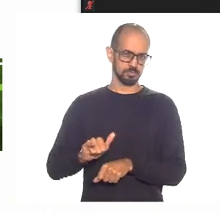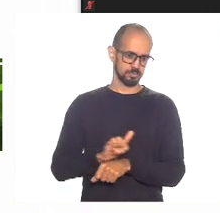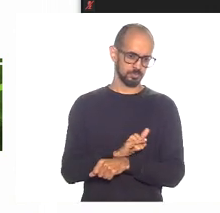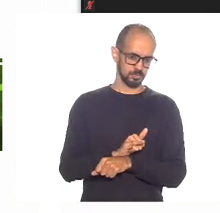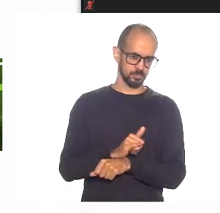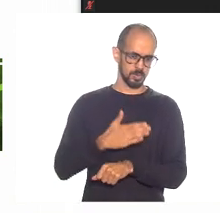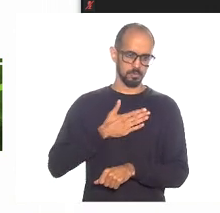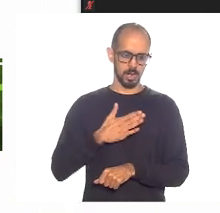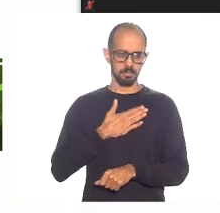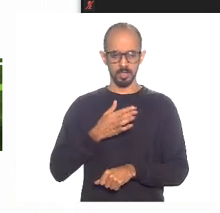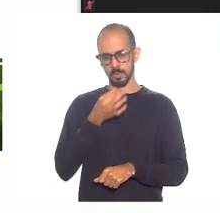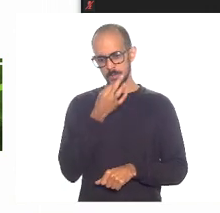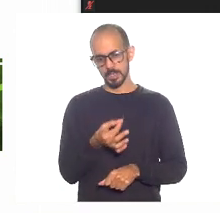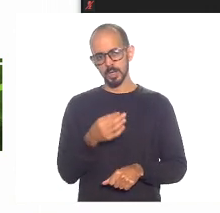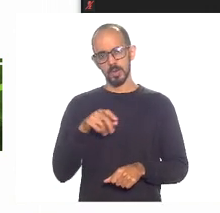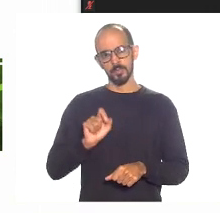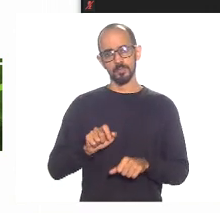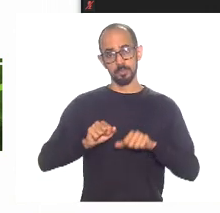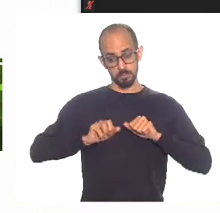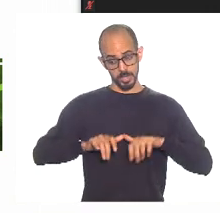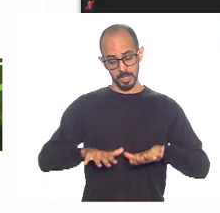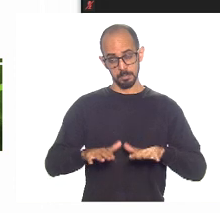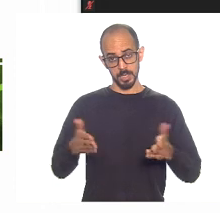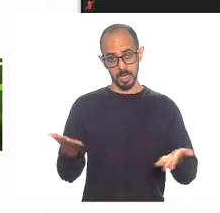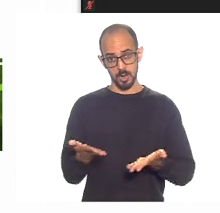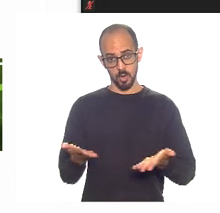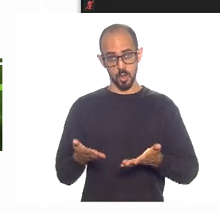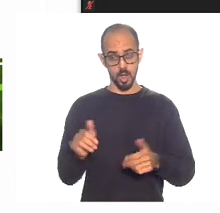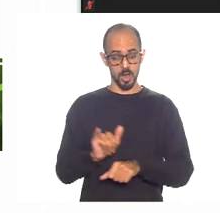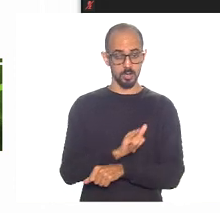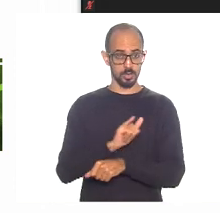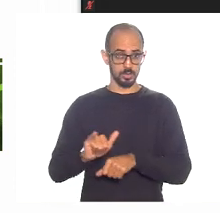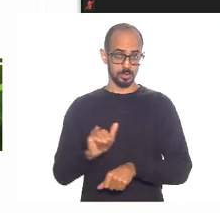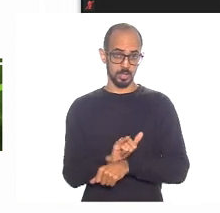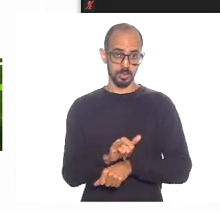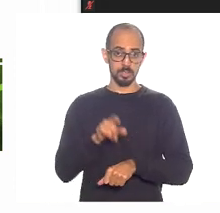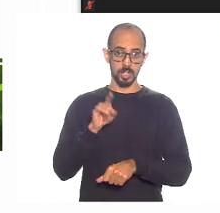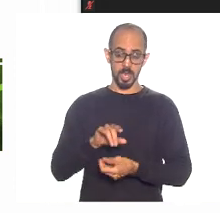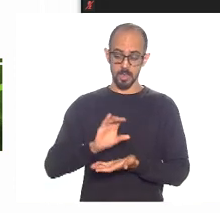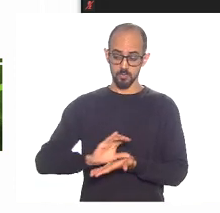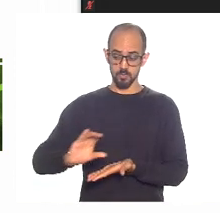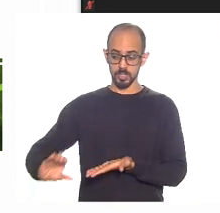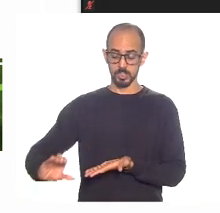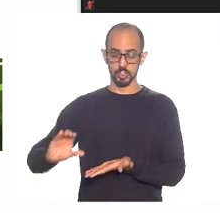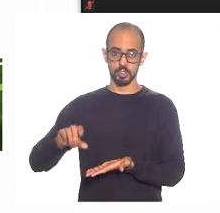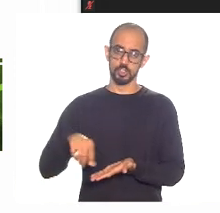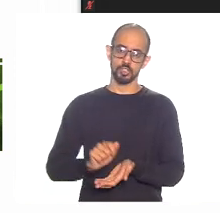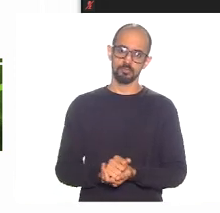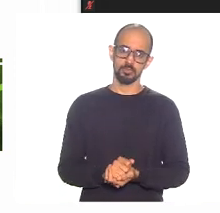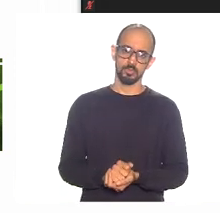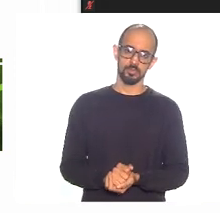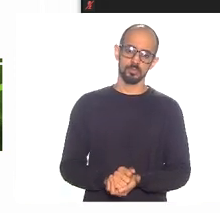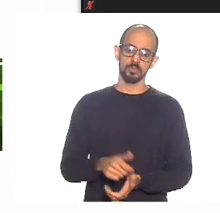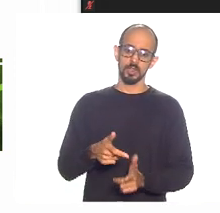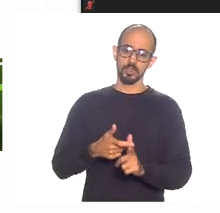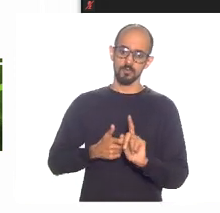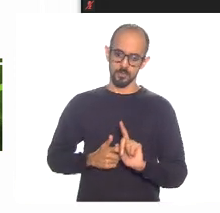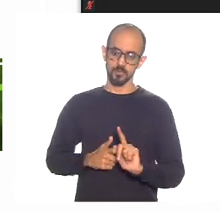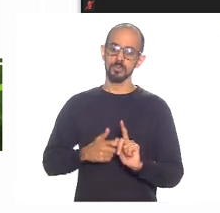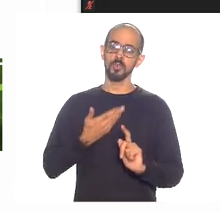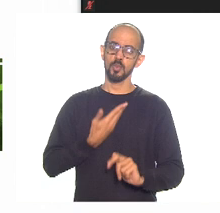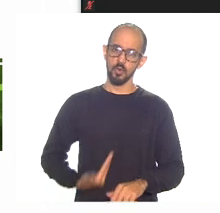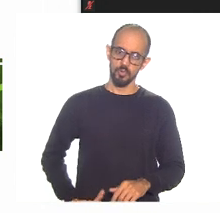fato, agora, com a pandemia ainda mais, a saída está no investimento público, está no endividamento público,